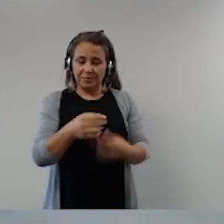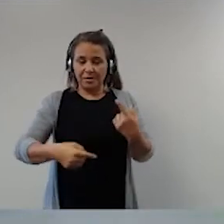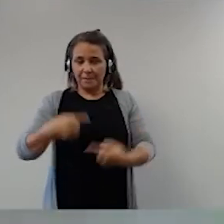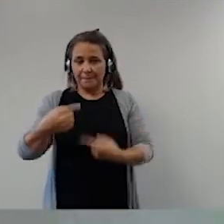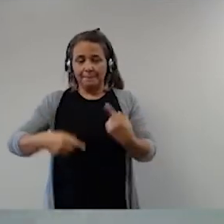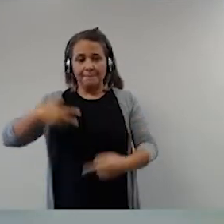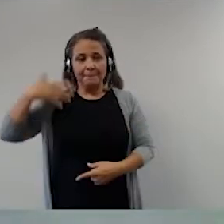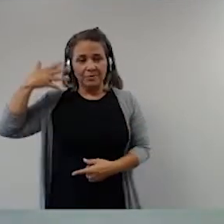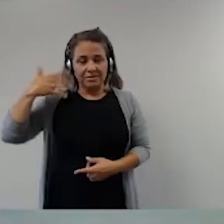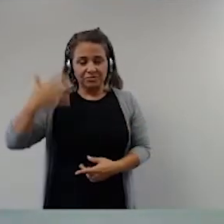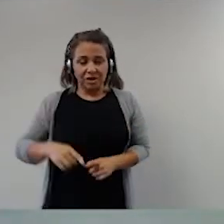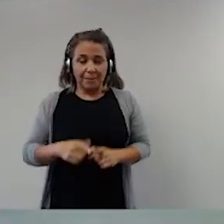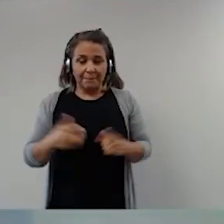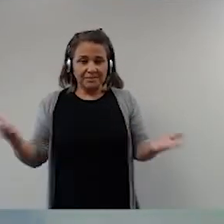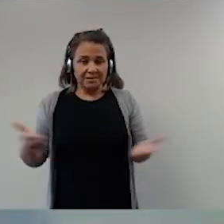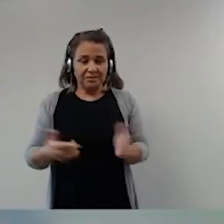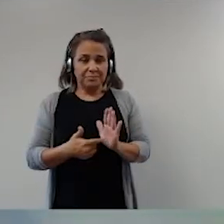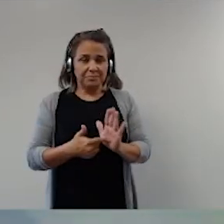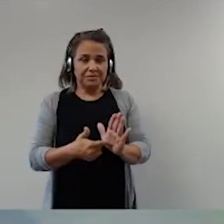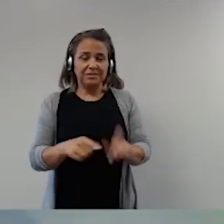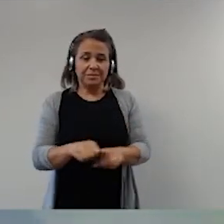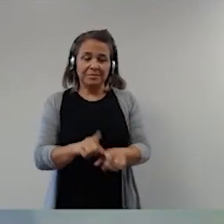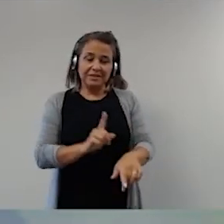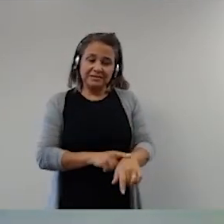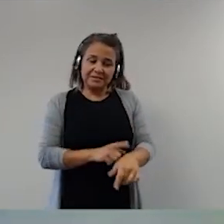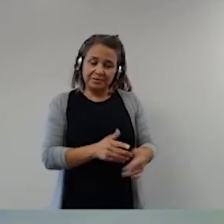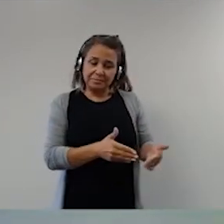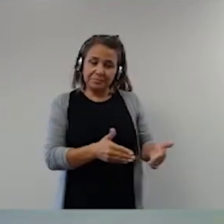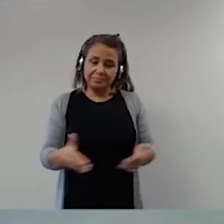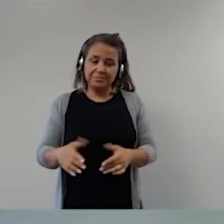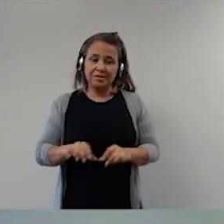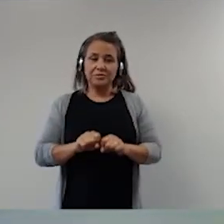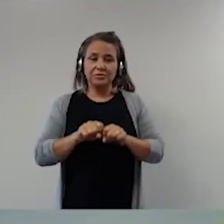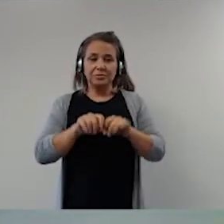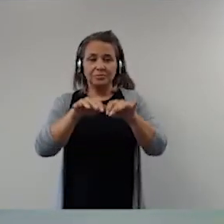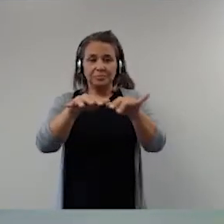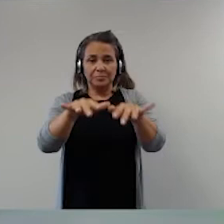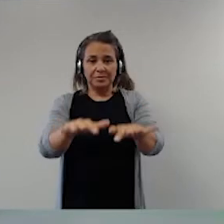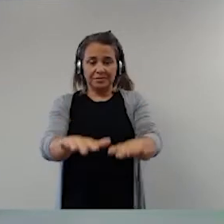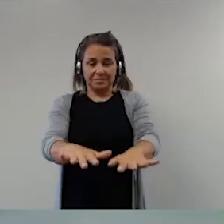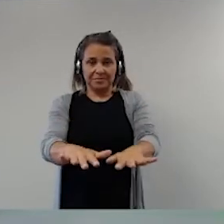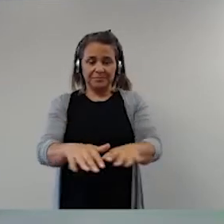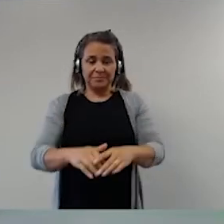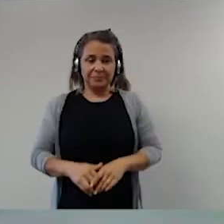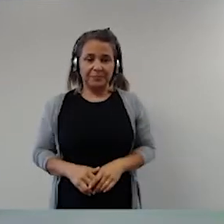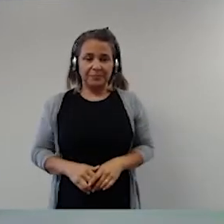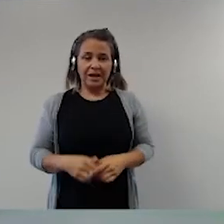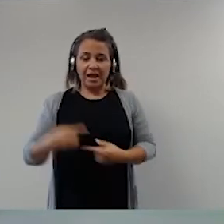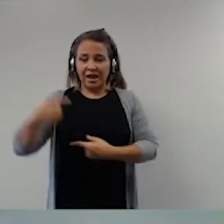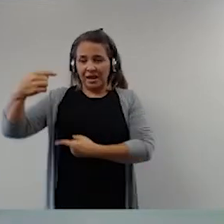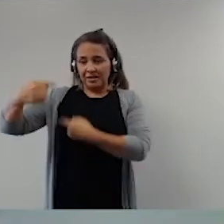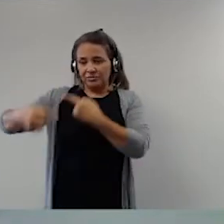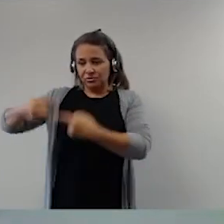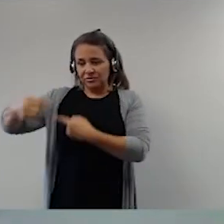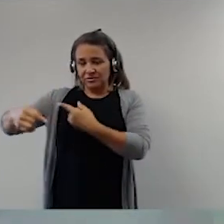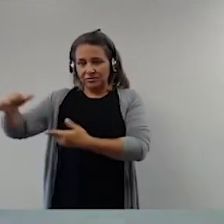mas nós vamos também fixar nesse período de pandemia. Essa discussão que trouxe as Forças Armadas para